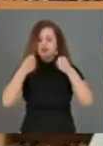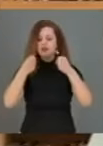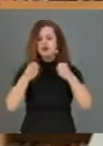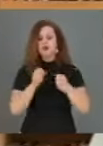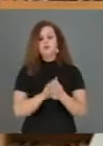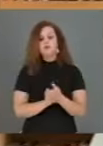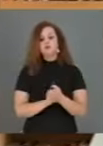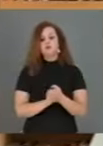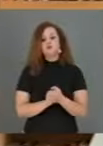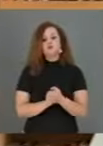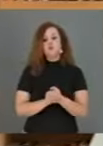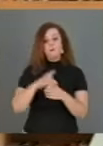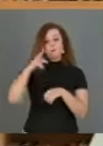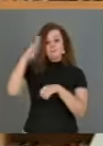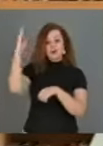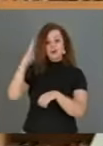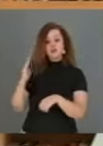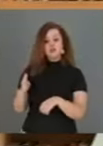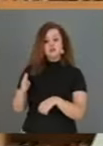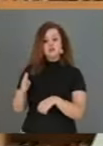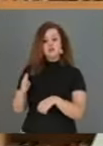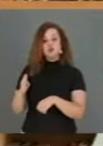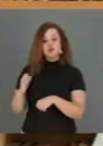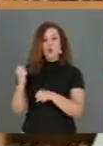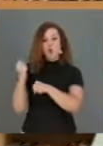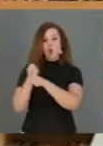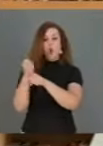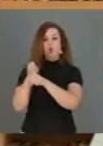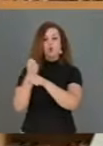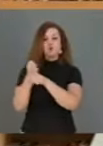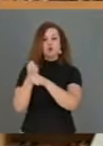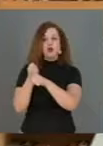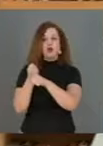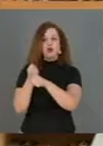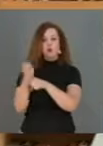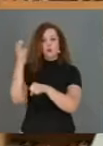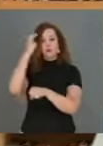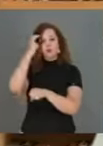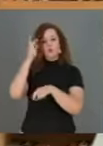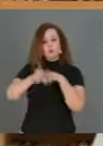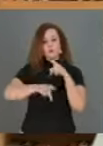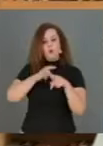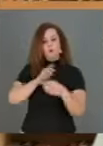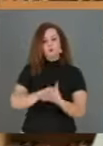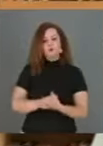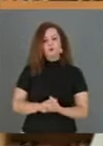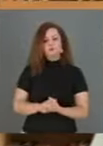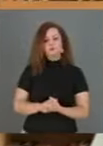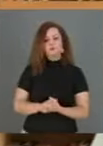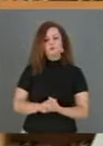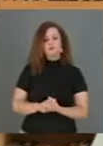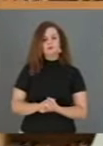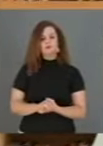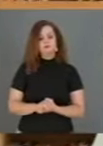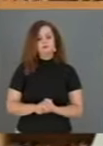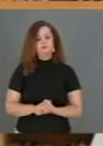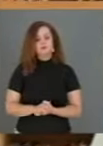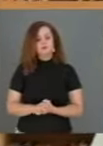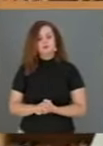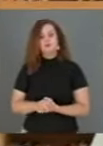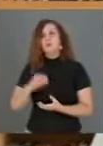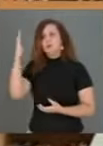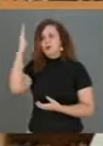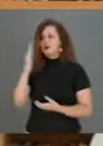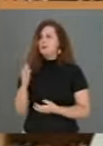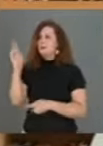país se constrói com as cores do seu povo. O nosso horizonte é o Brasil generoso e plural que